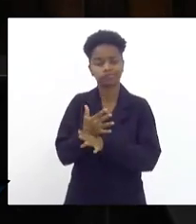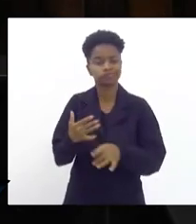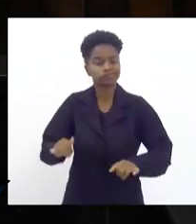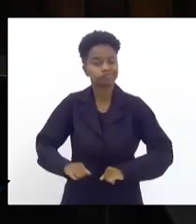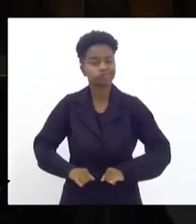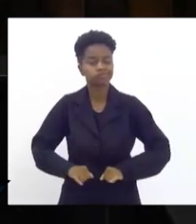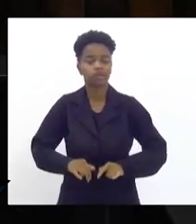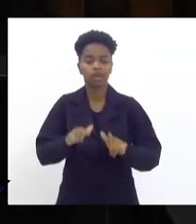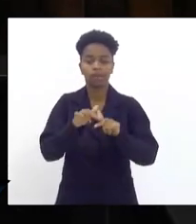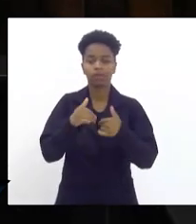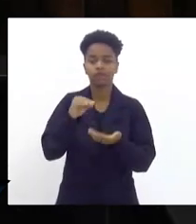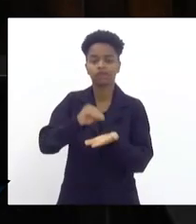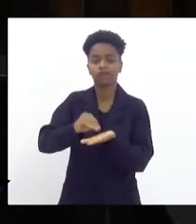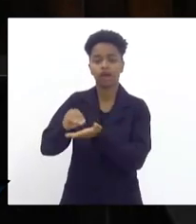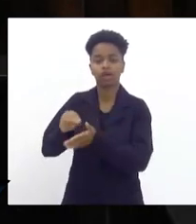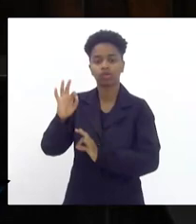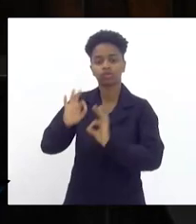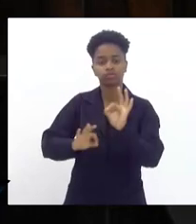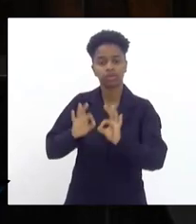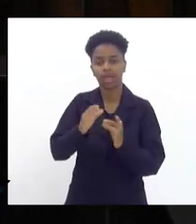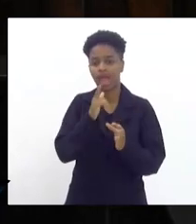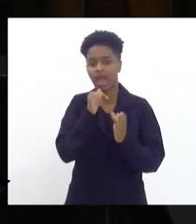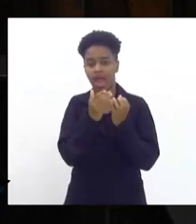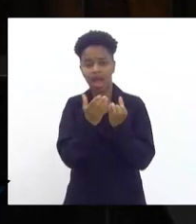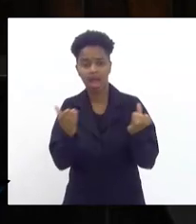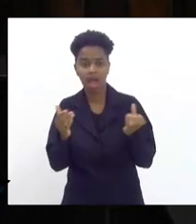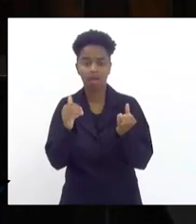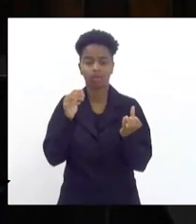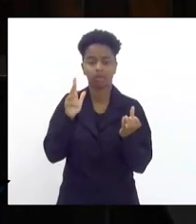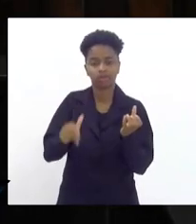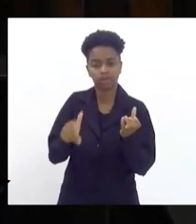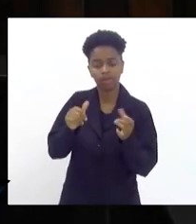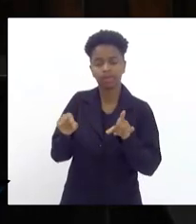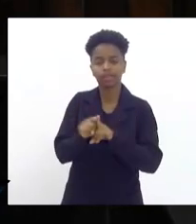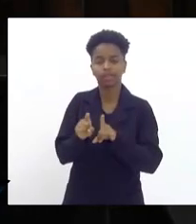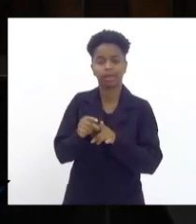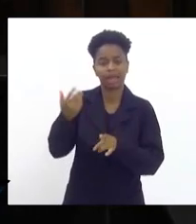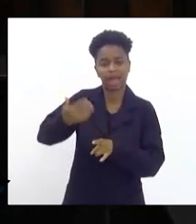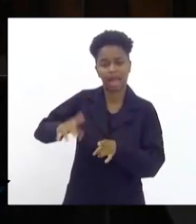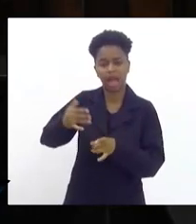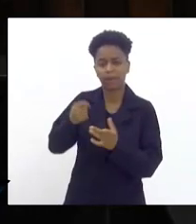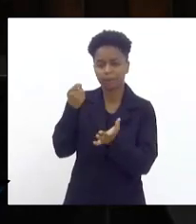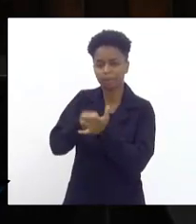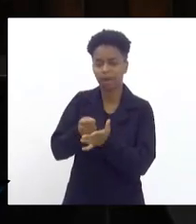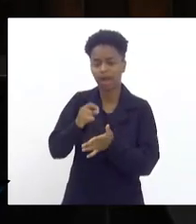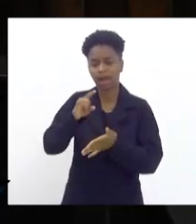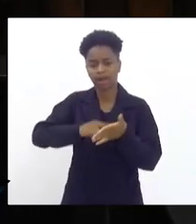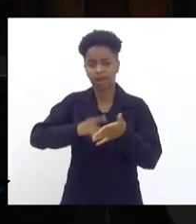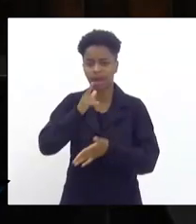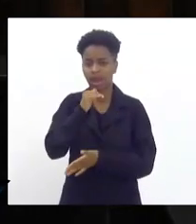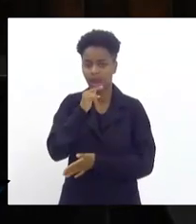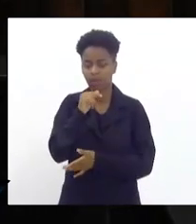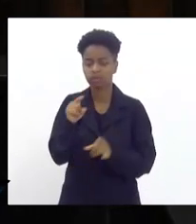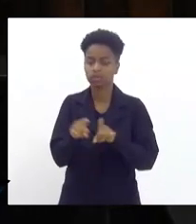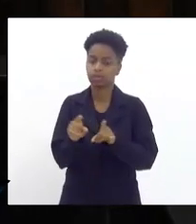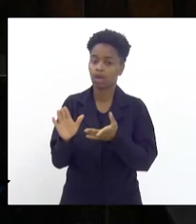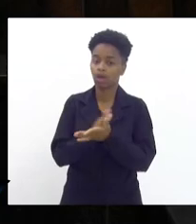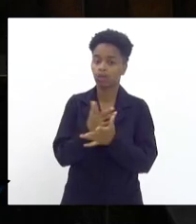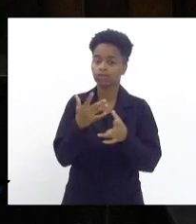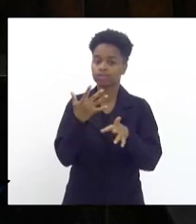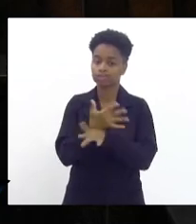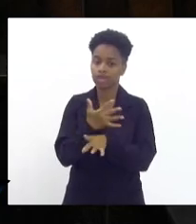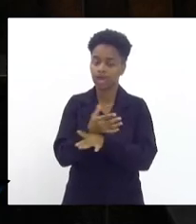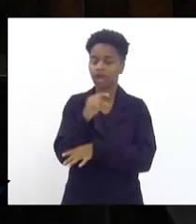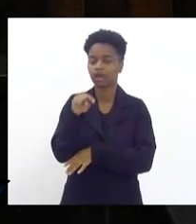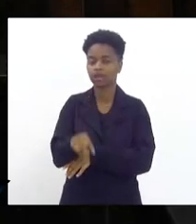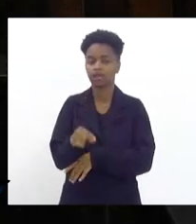com essa falta da instalação do esgoto o alto valor cobrado na questão da água e alguns municípios do estado do Rio de Janeiro